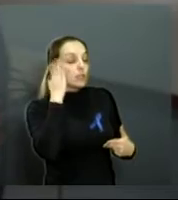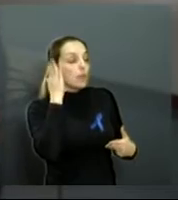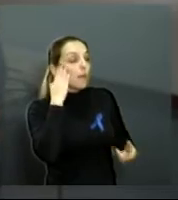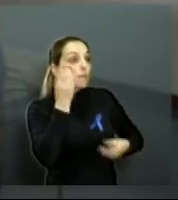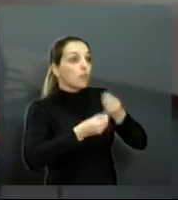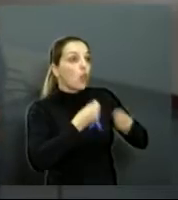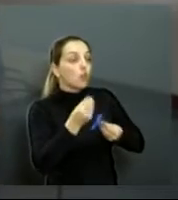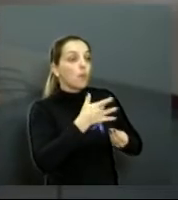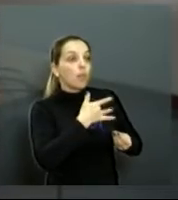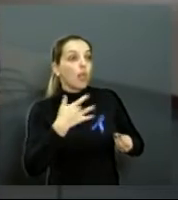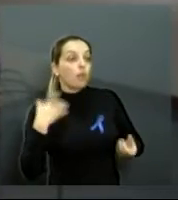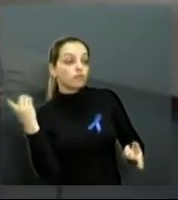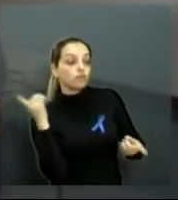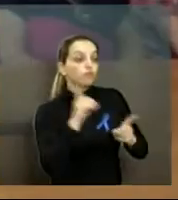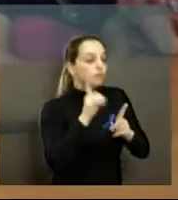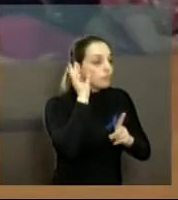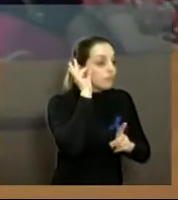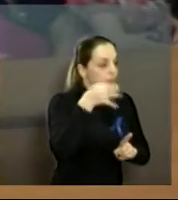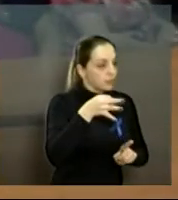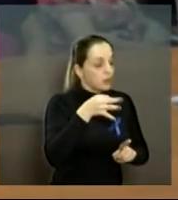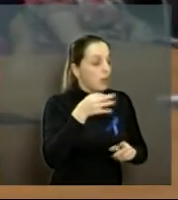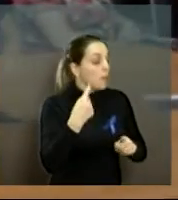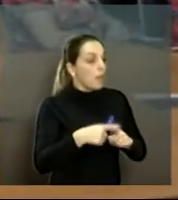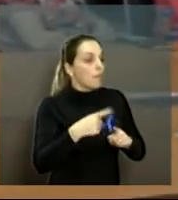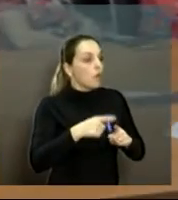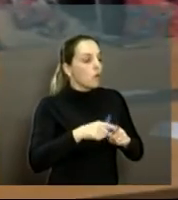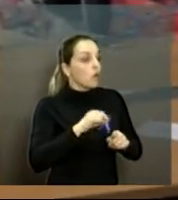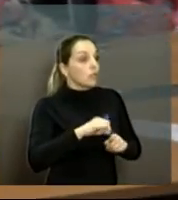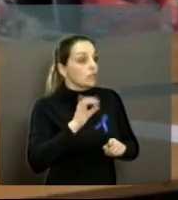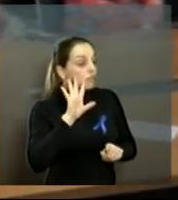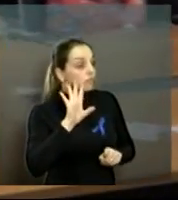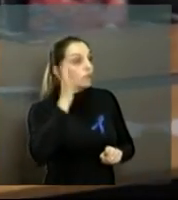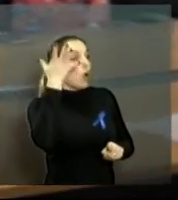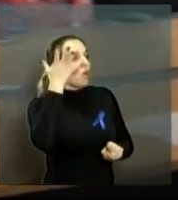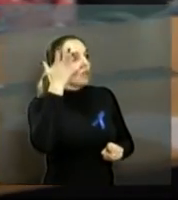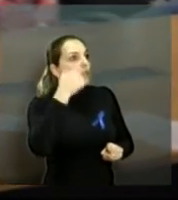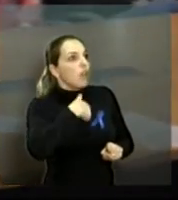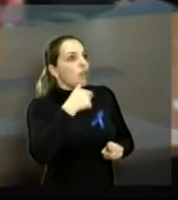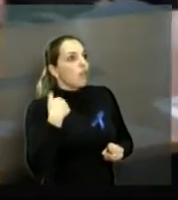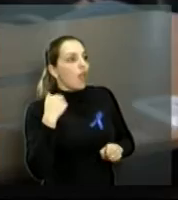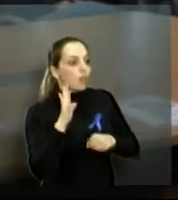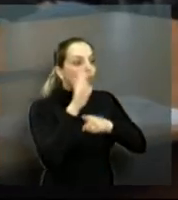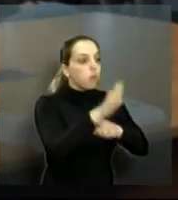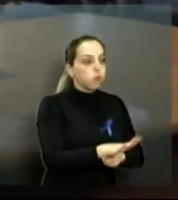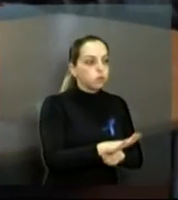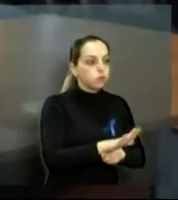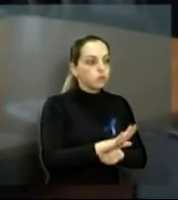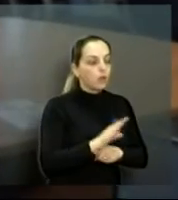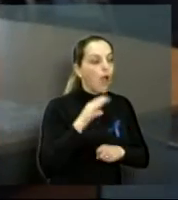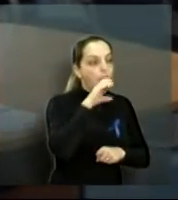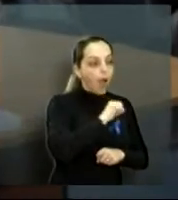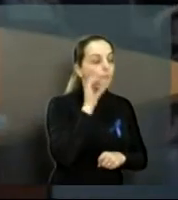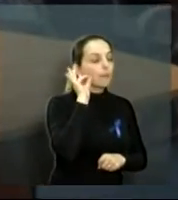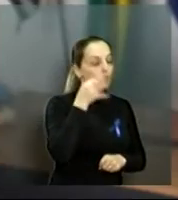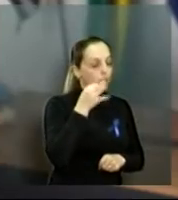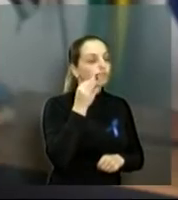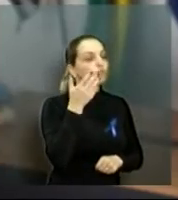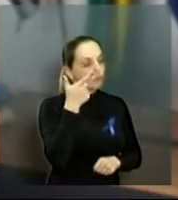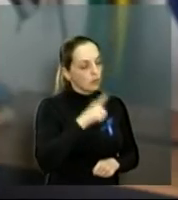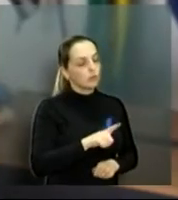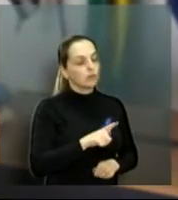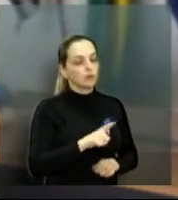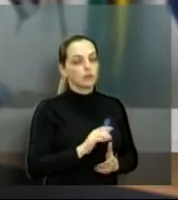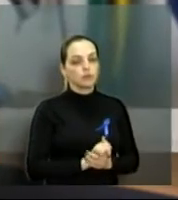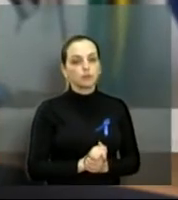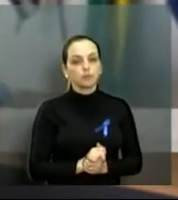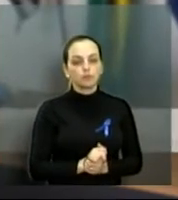os primeiros socorros, porque se acontecer alguma coisa com uma senhora que a gente está atendendo, a gente consegue socorrer até chegar ao SAMU. Num